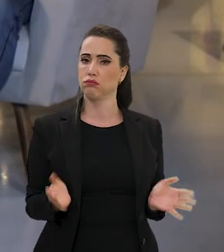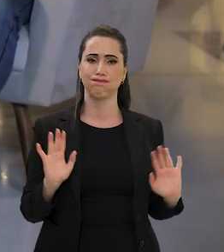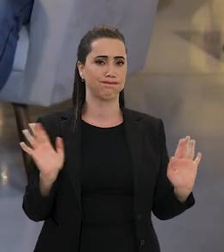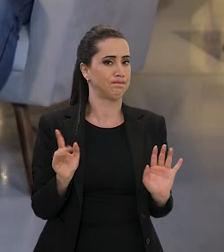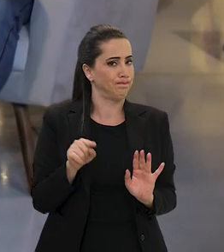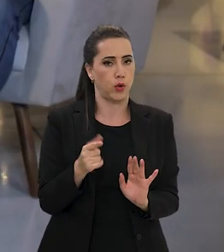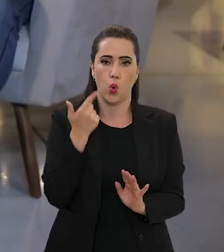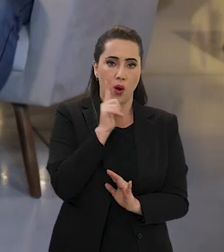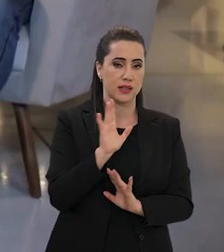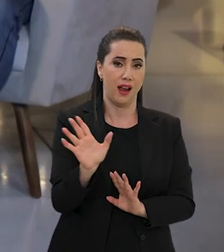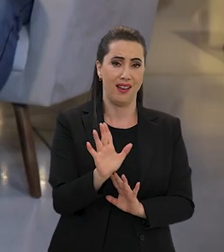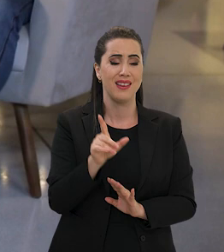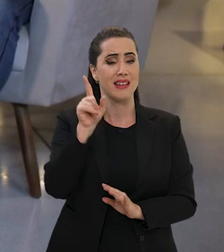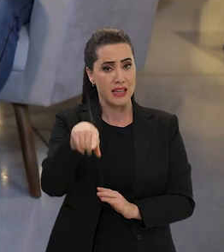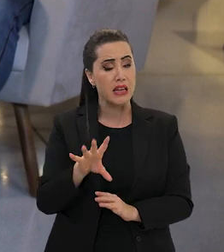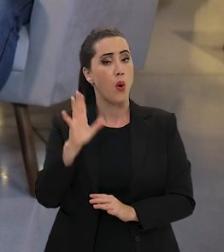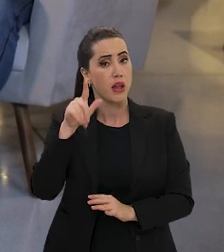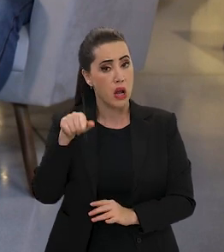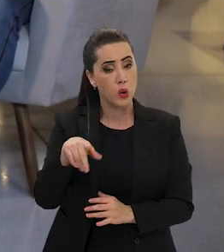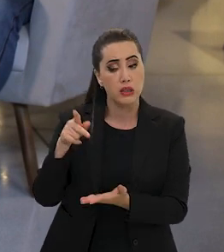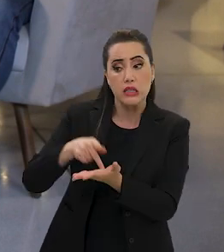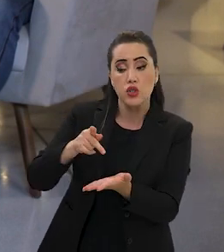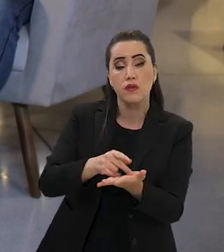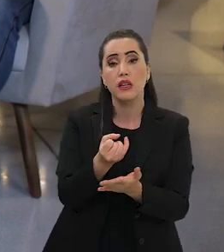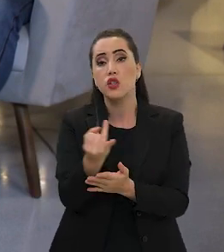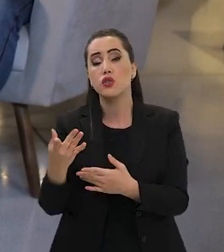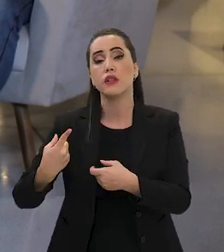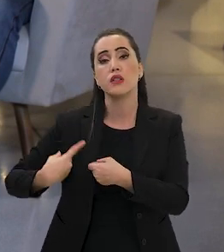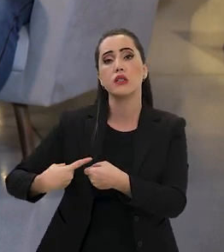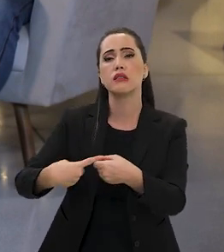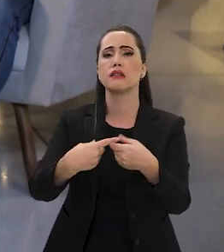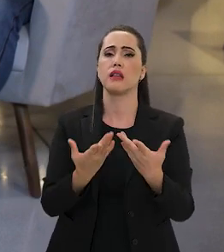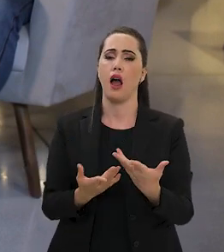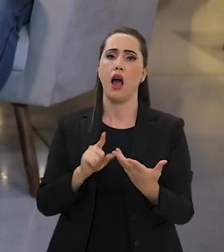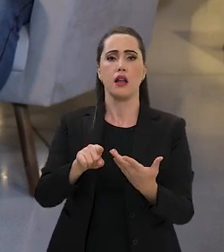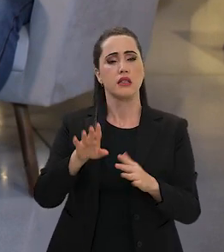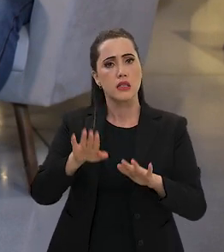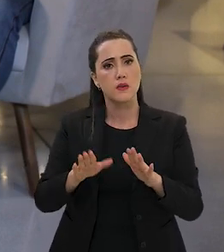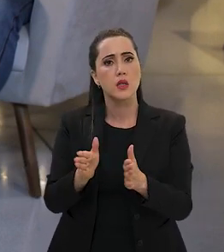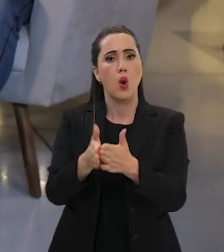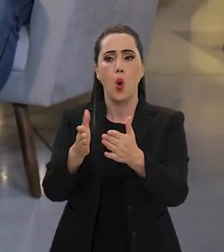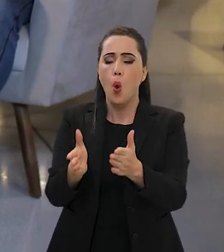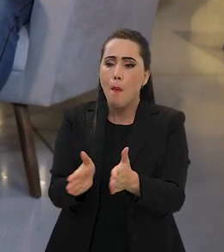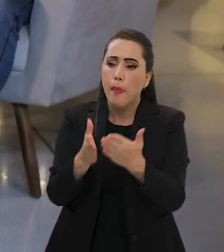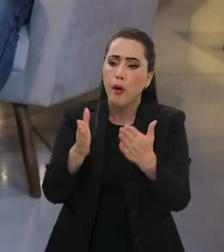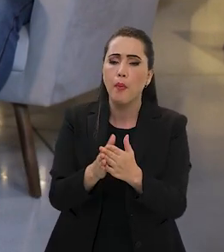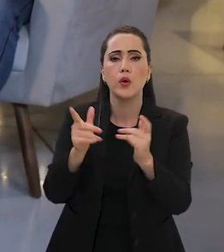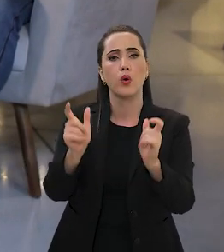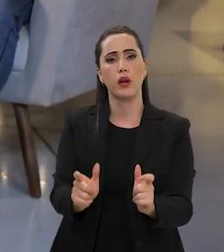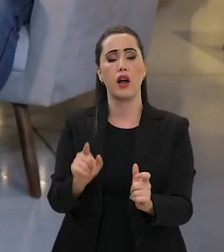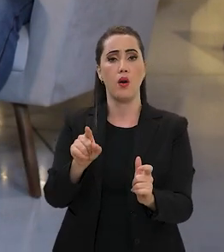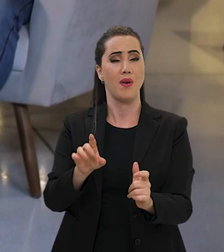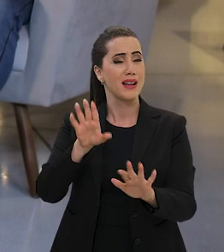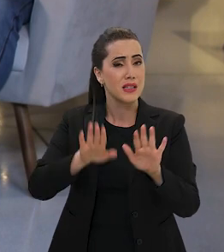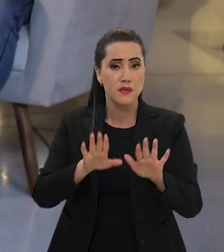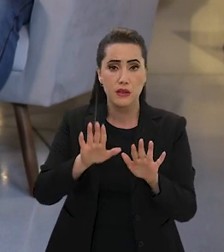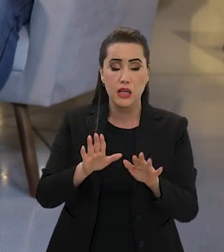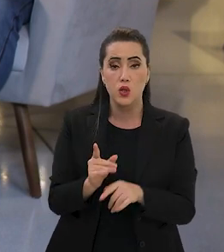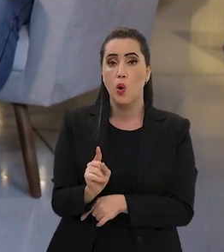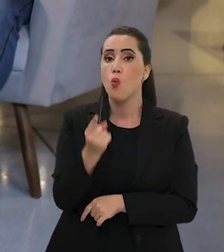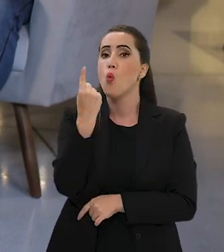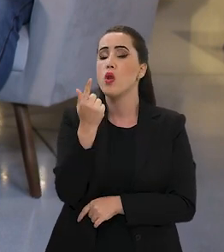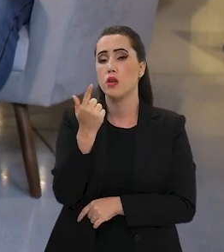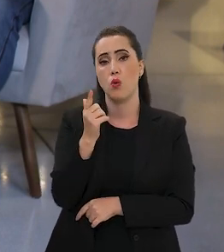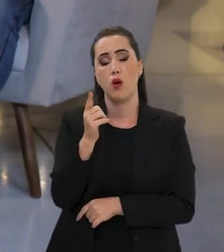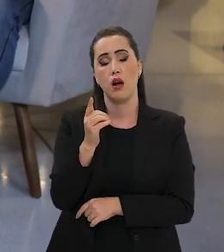E aí, essa é a realidade de muitas crianças, especialmente nas regiões mais pobres do nosso país, que, muitas vezes, o único alimento dela